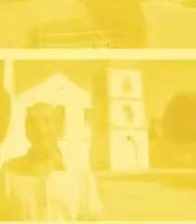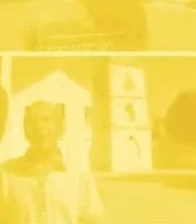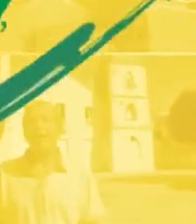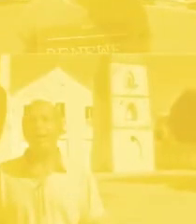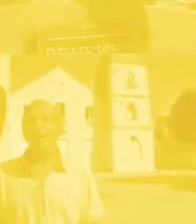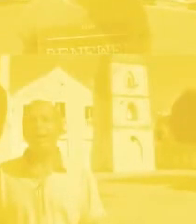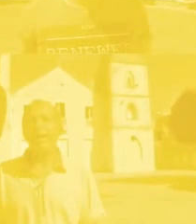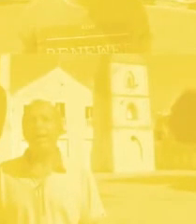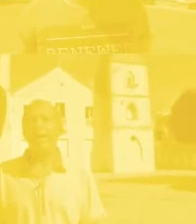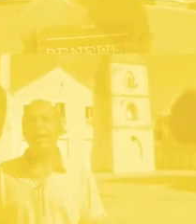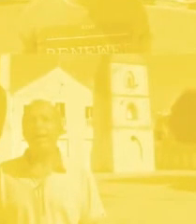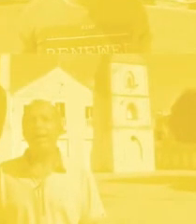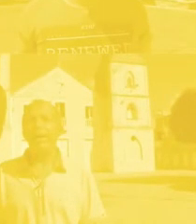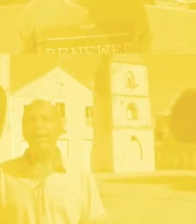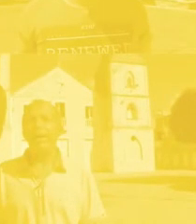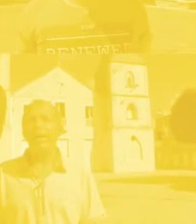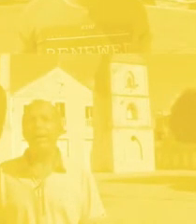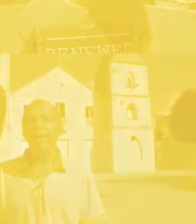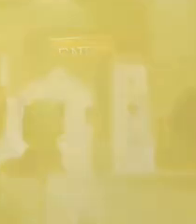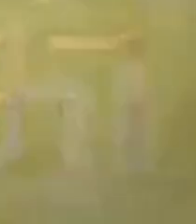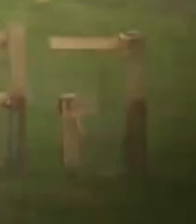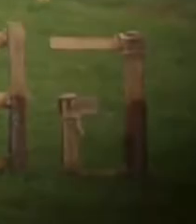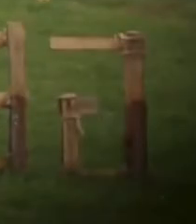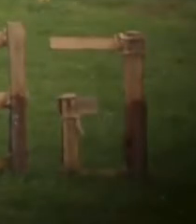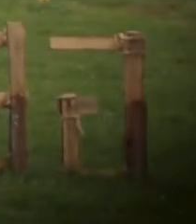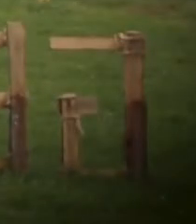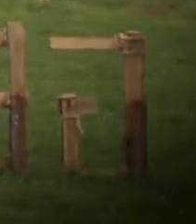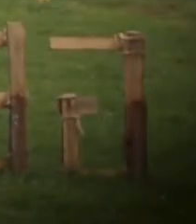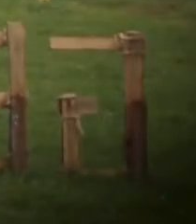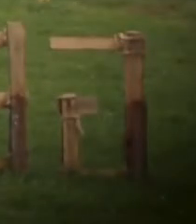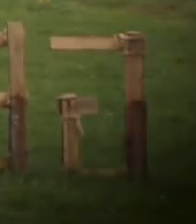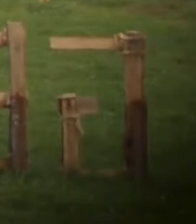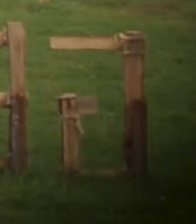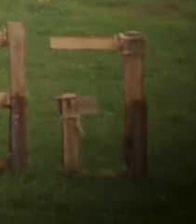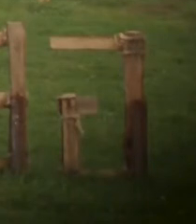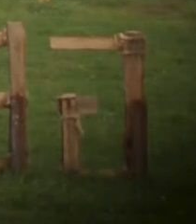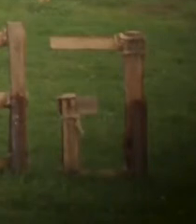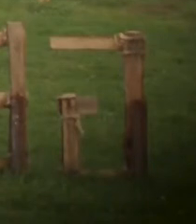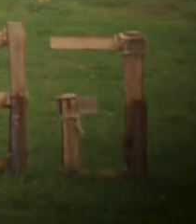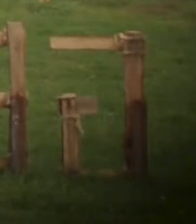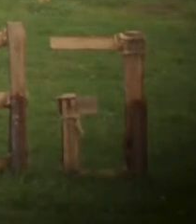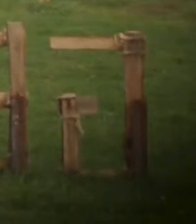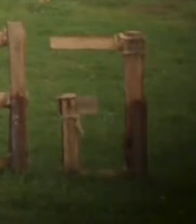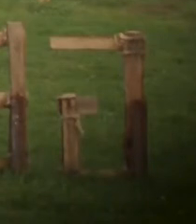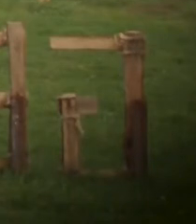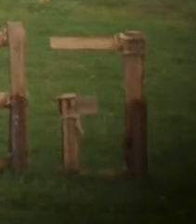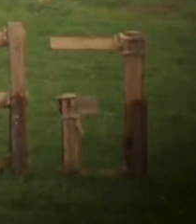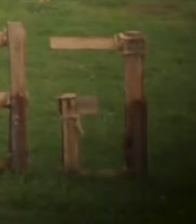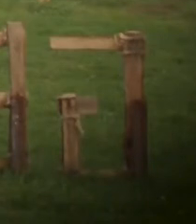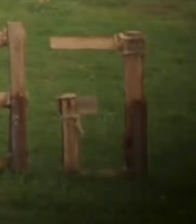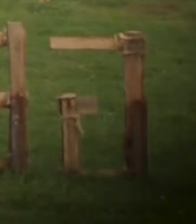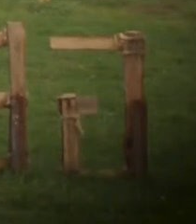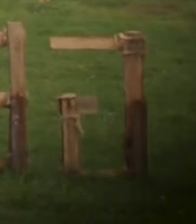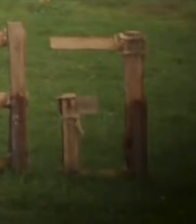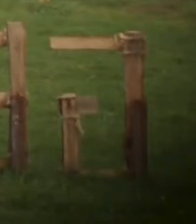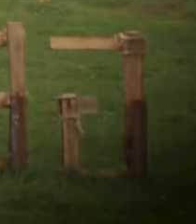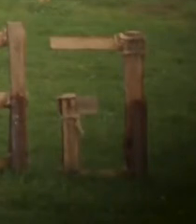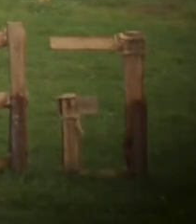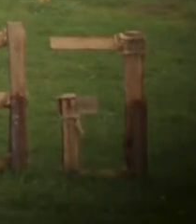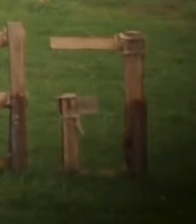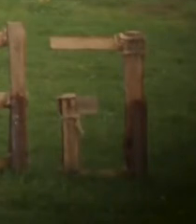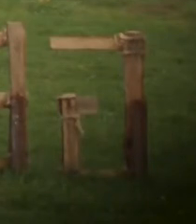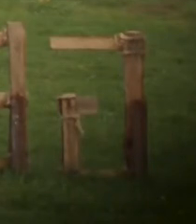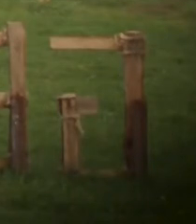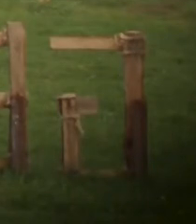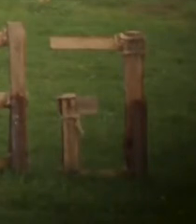Na verdade, Tomar do Geru, os jesuítas, eles vieram da cidade de Tomar, lá em Portugal, que até hoje existe essa